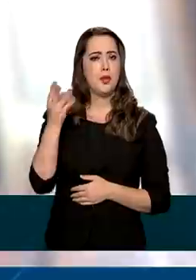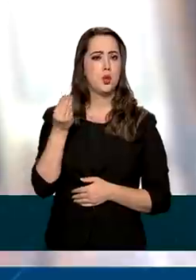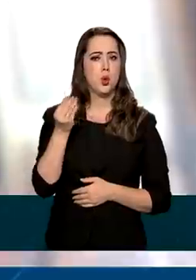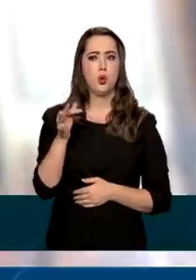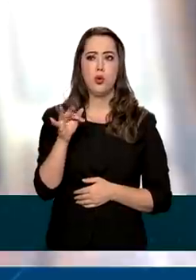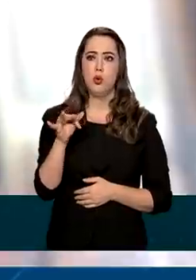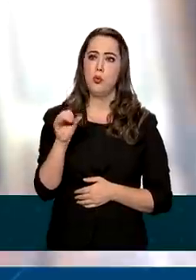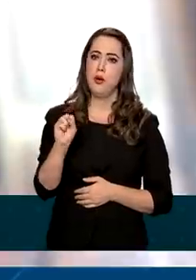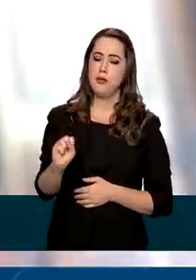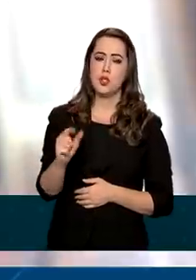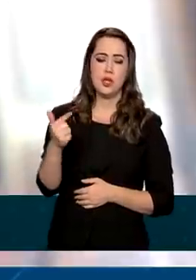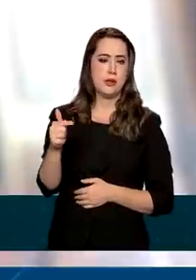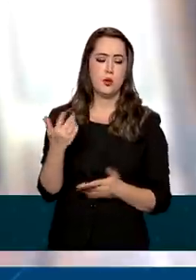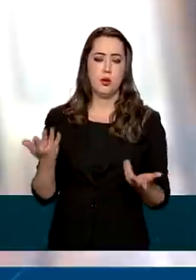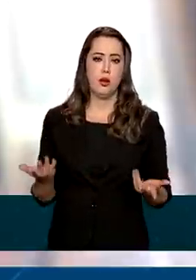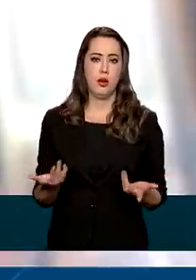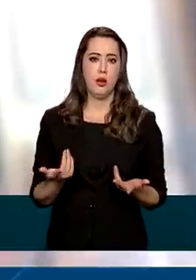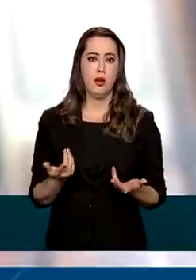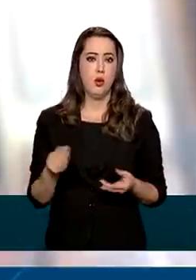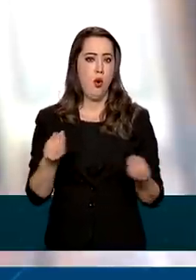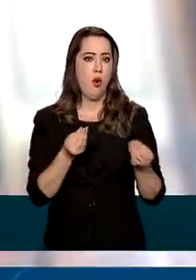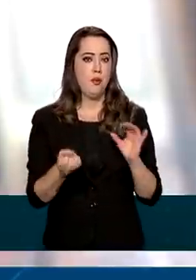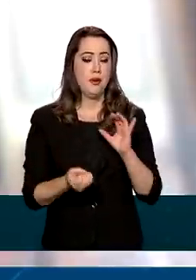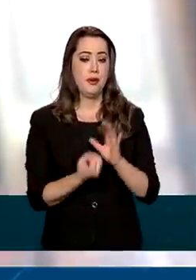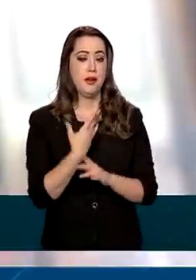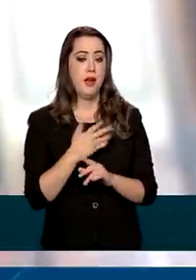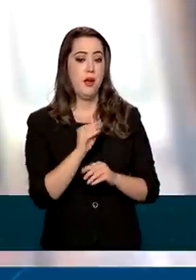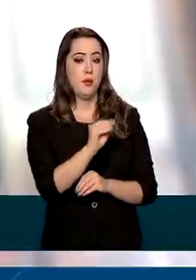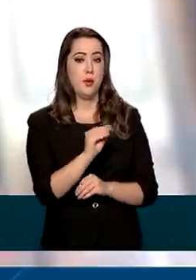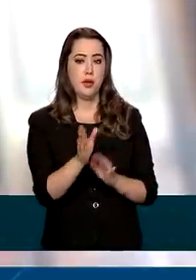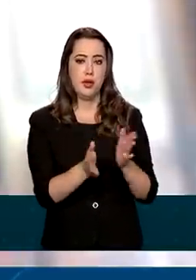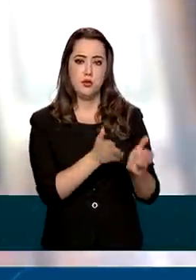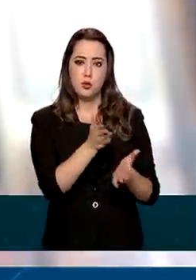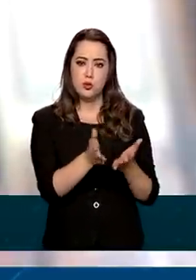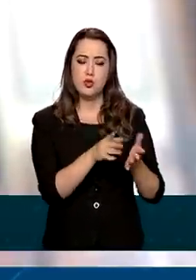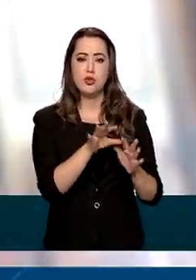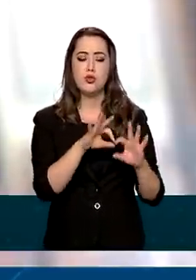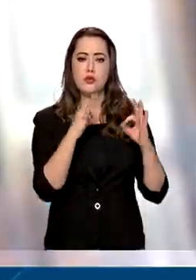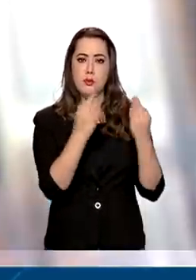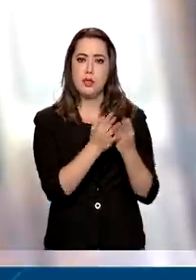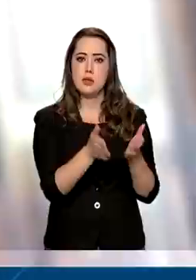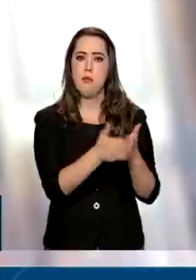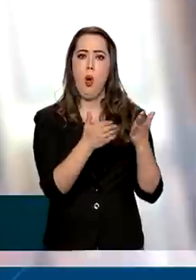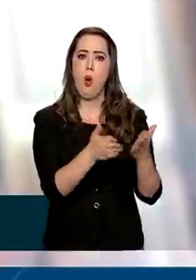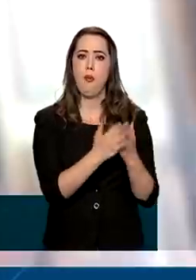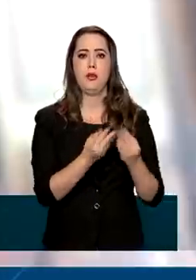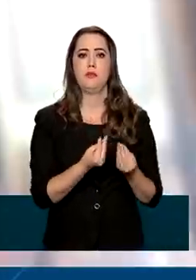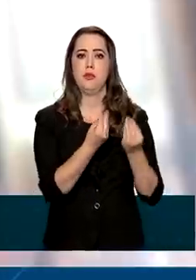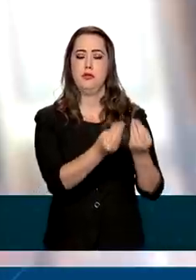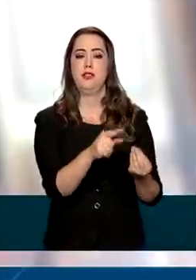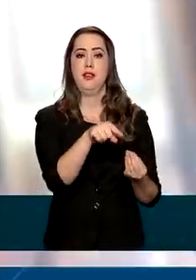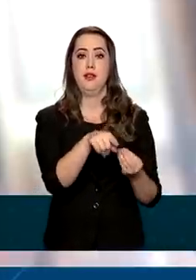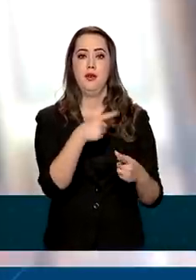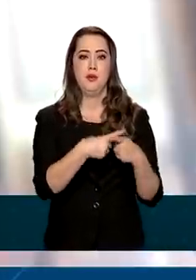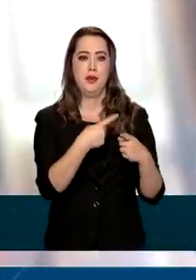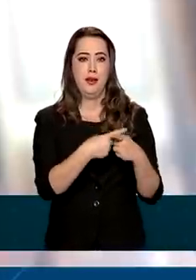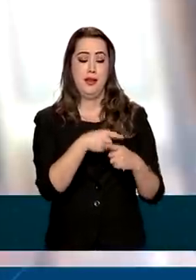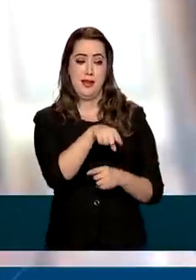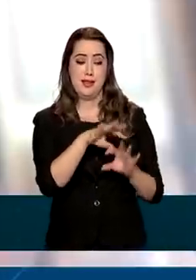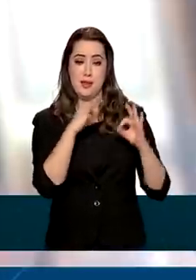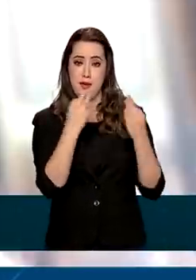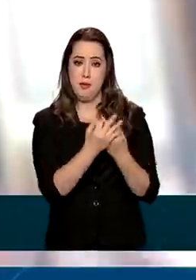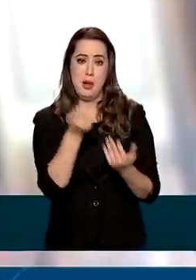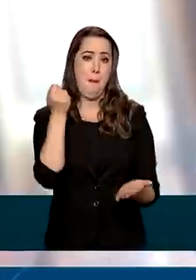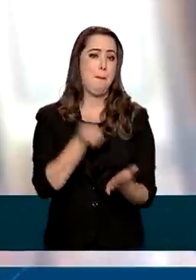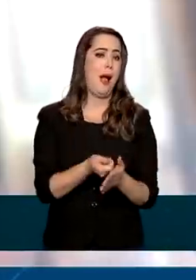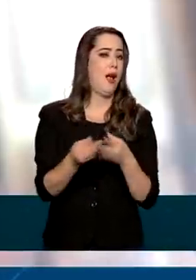ninguém ia produzir unidades habitacionais para o atendimento de famílias de baixa renda, porque essas famílias não têm capacidade de